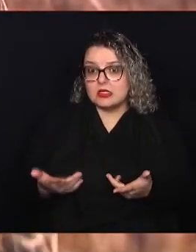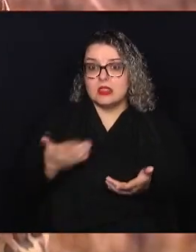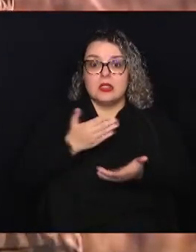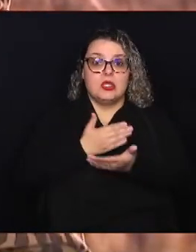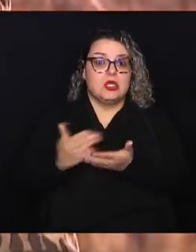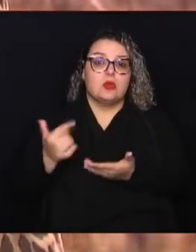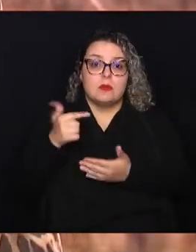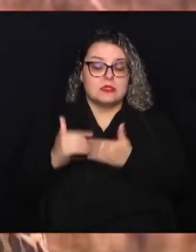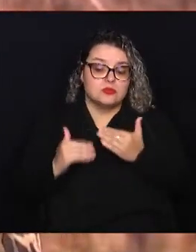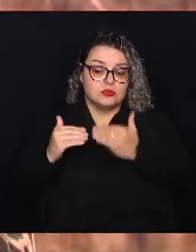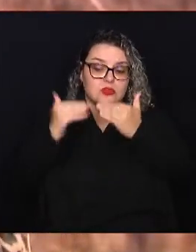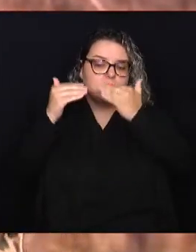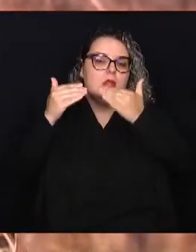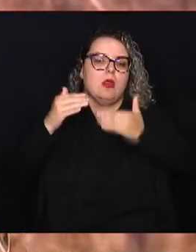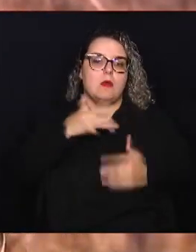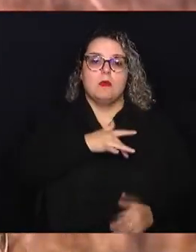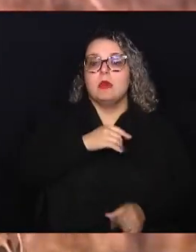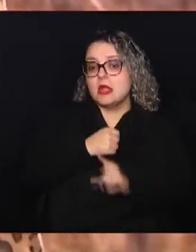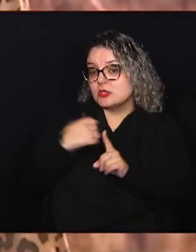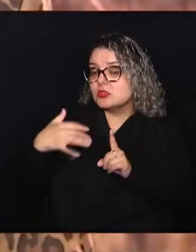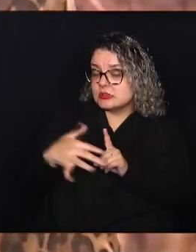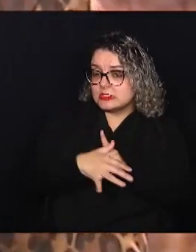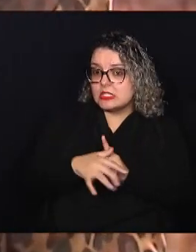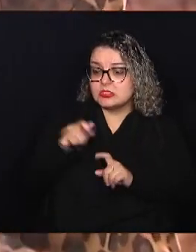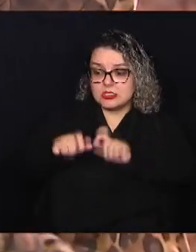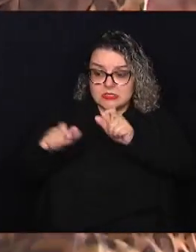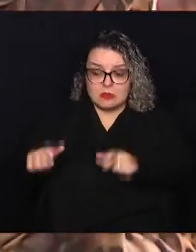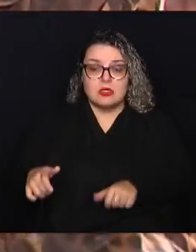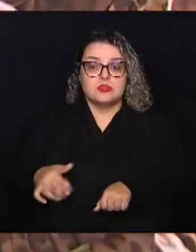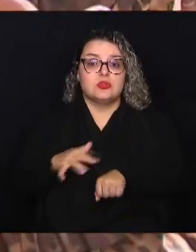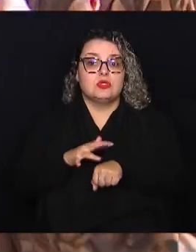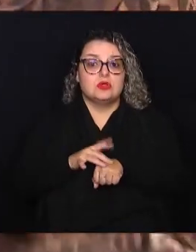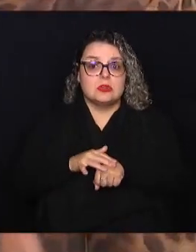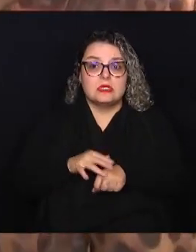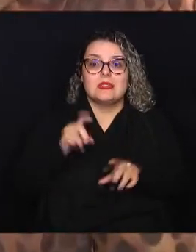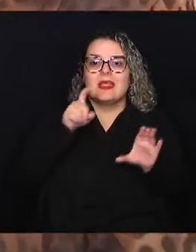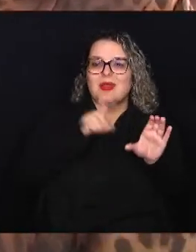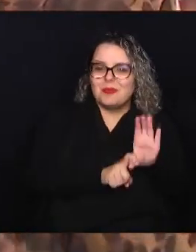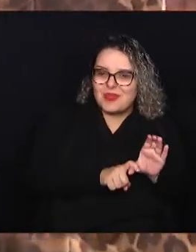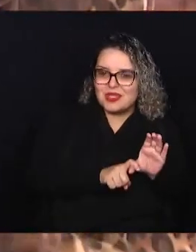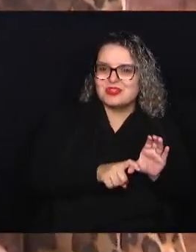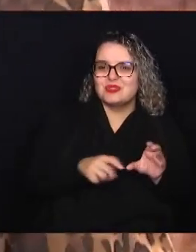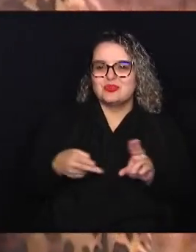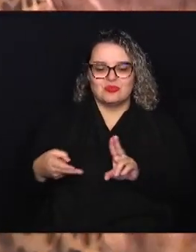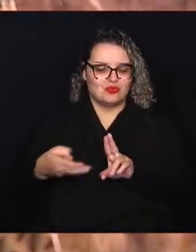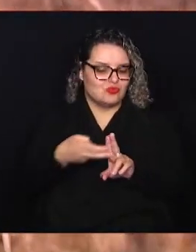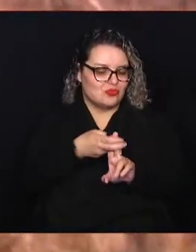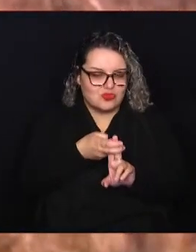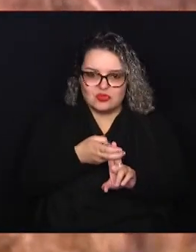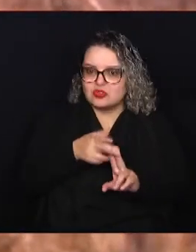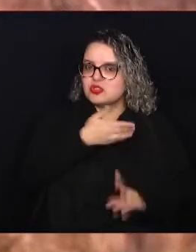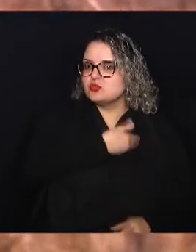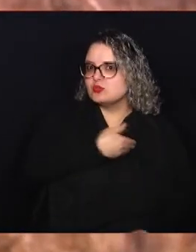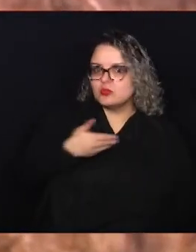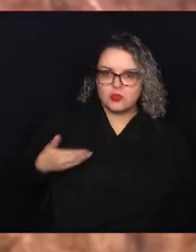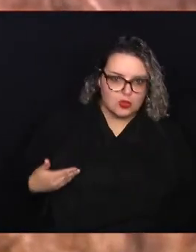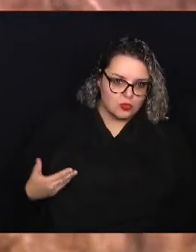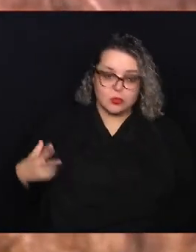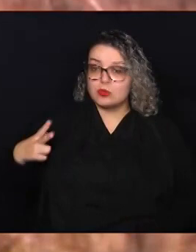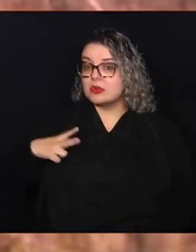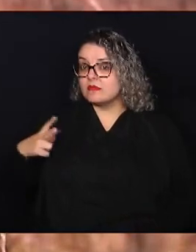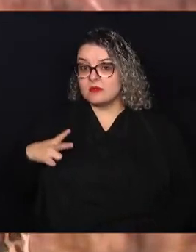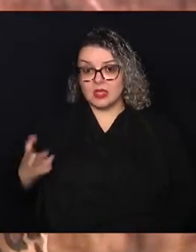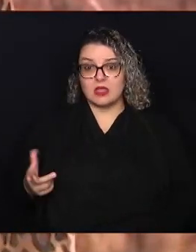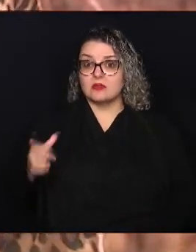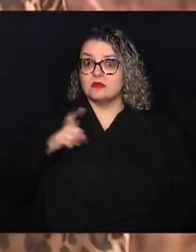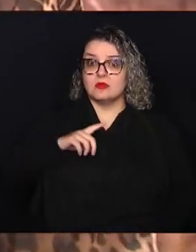também mais para a sociedade. Essa pessoa doente, ela depende do sistema de saúde, seja ele público, seja ele privado, ele vai ter um